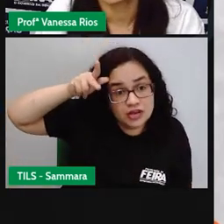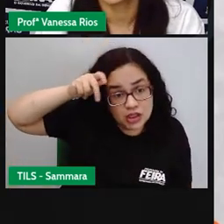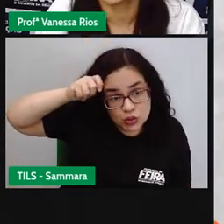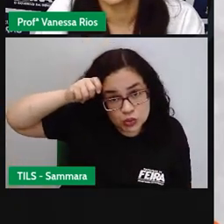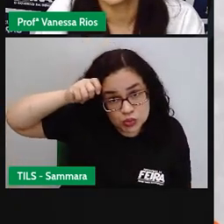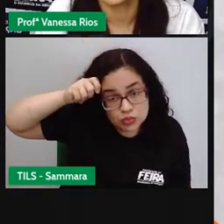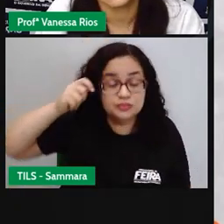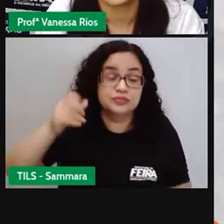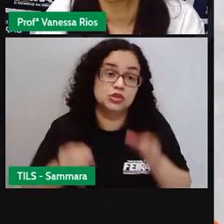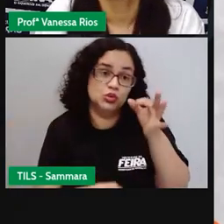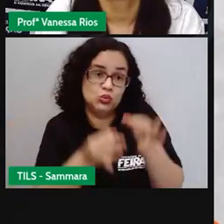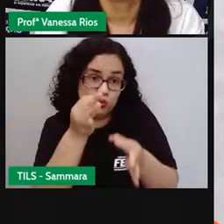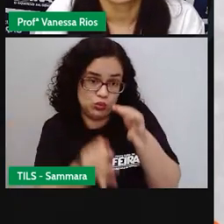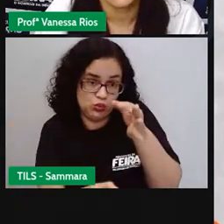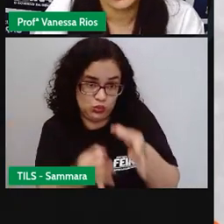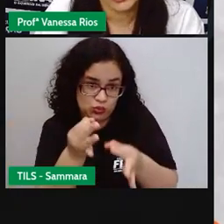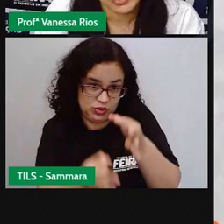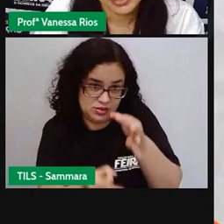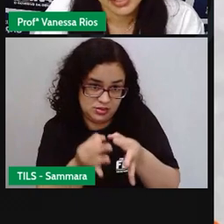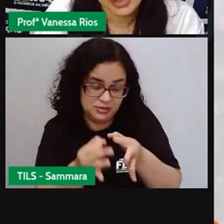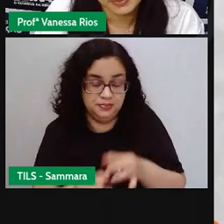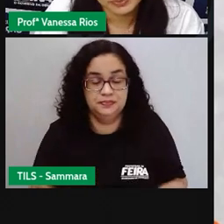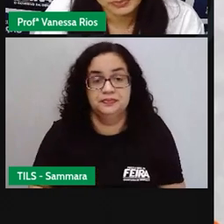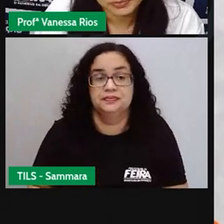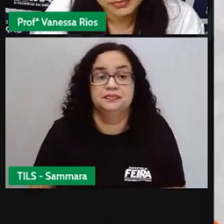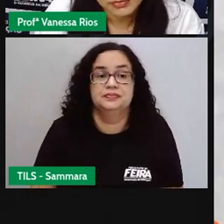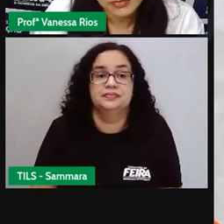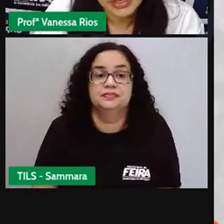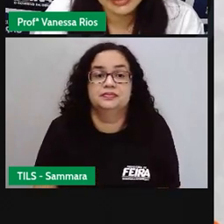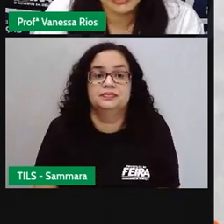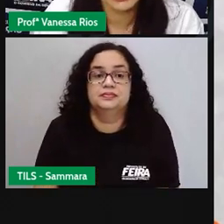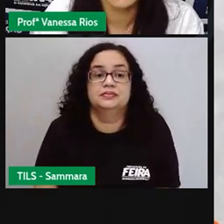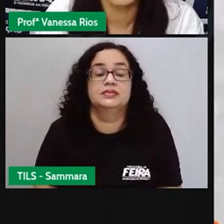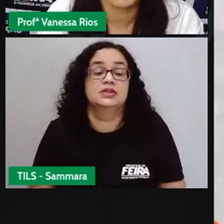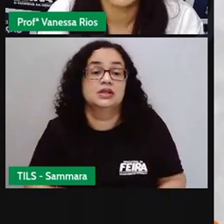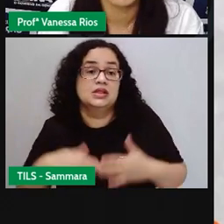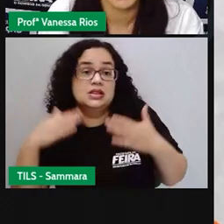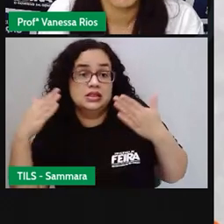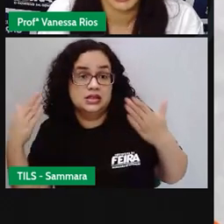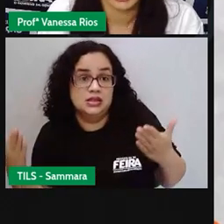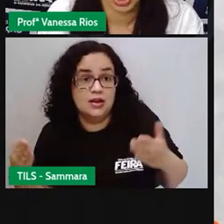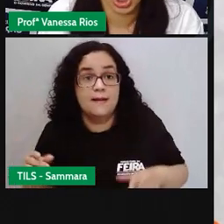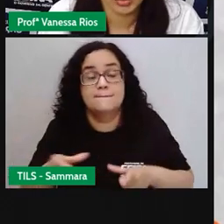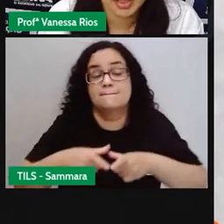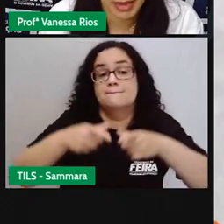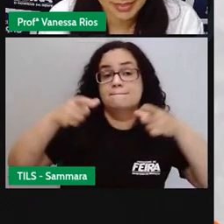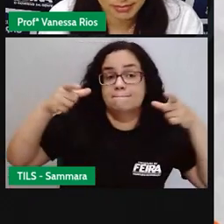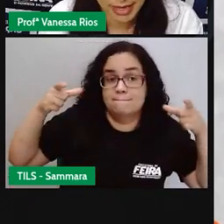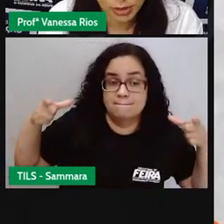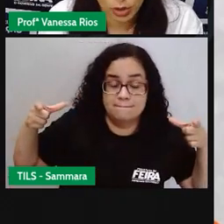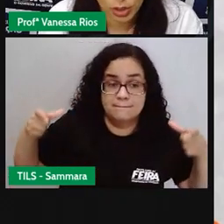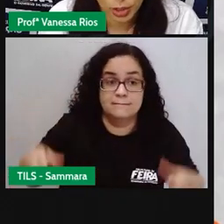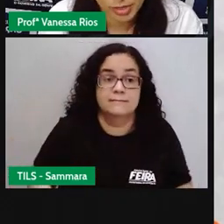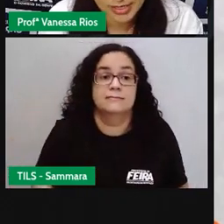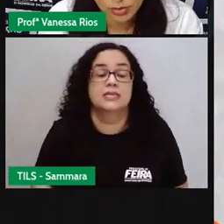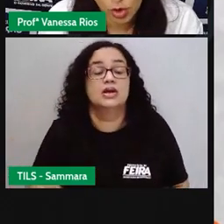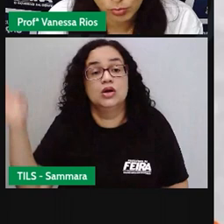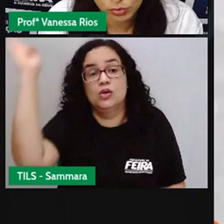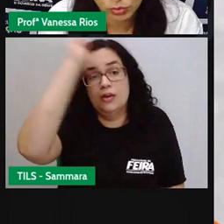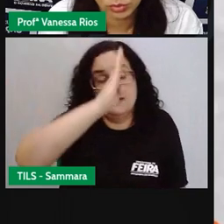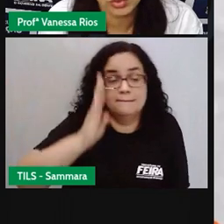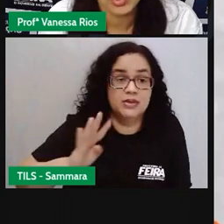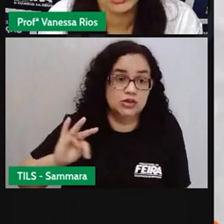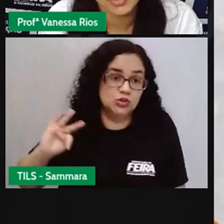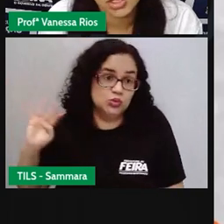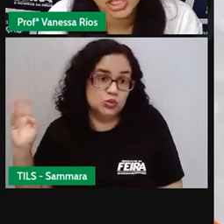e no judiciário os juízes. Então, tanto uma esfera maior, um espaço maior, que é o Brasil